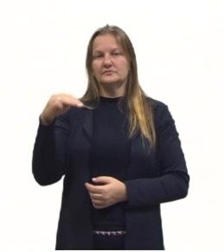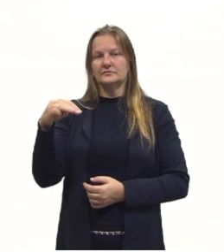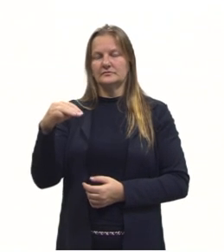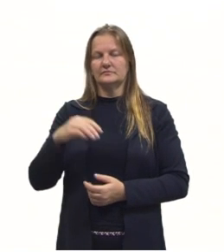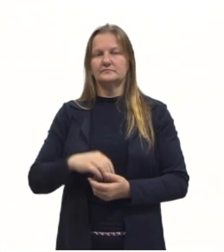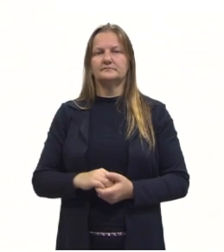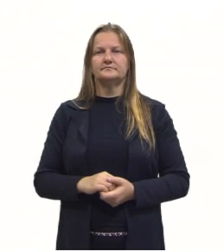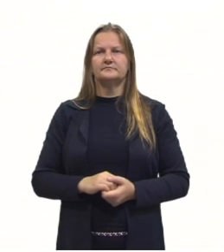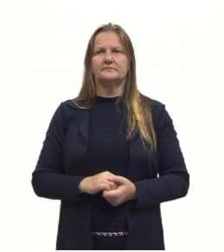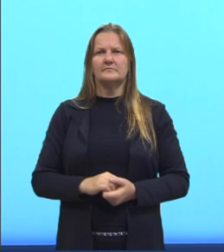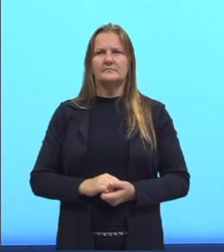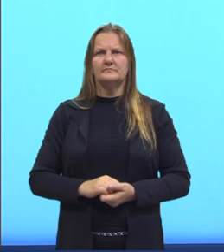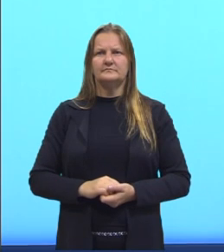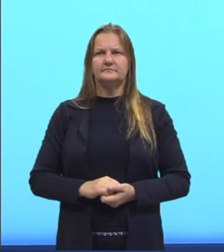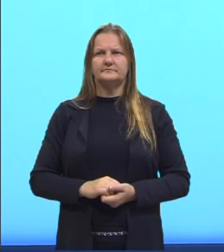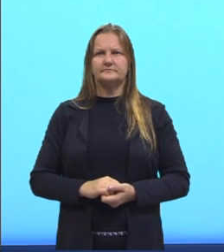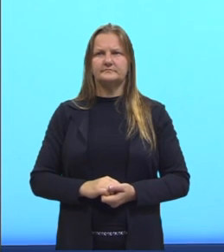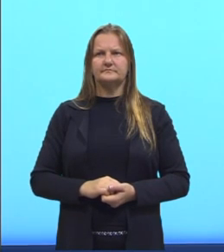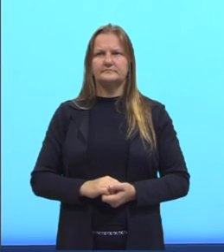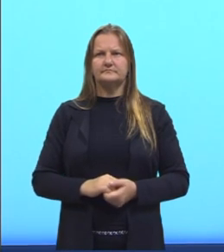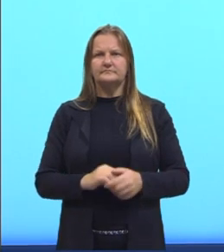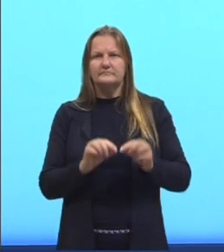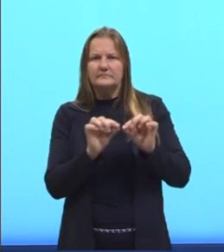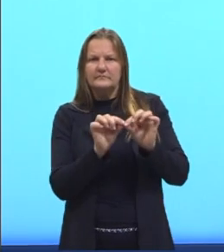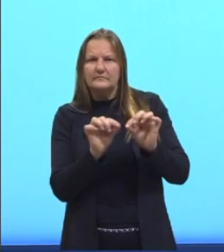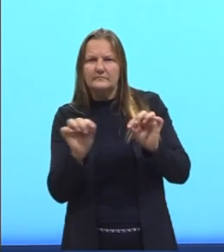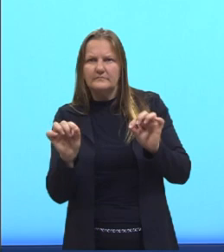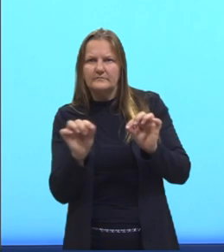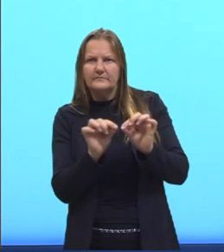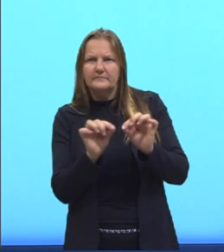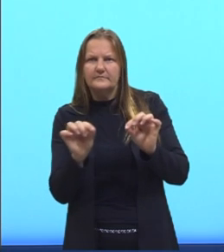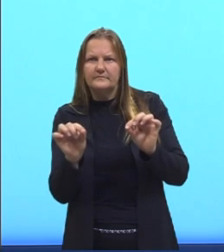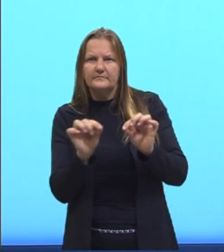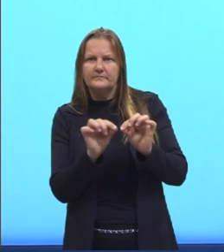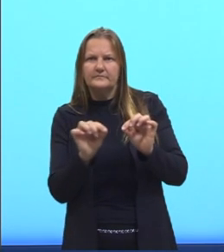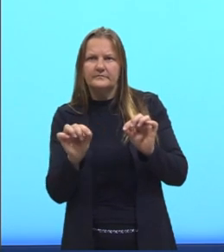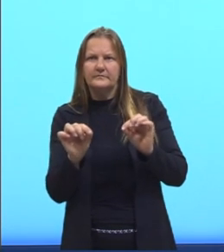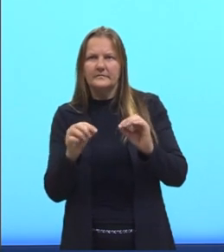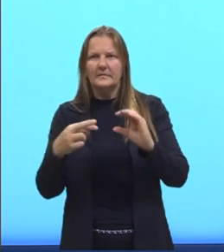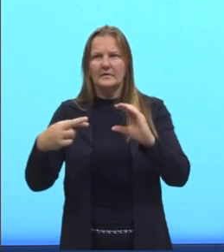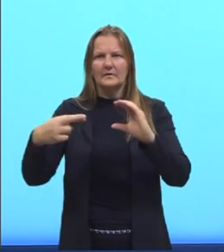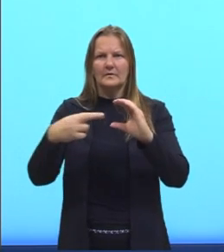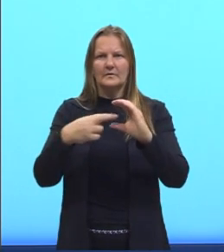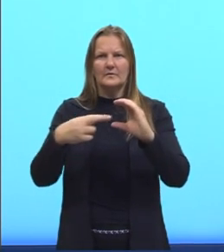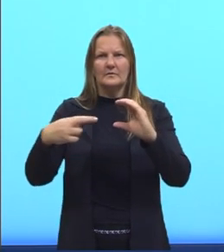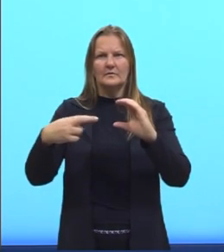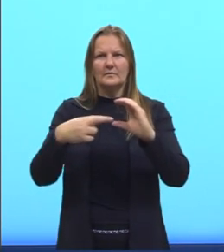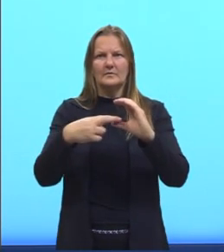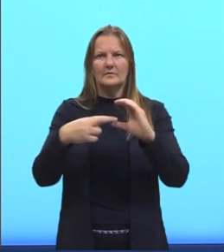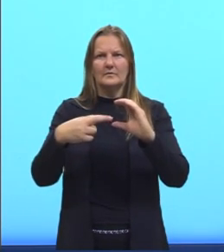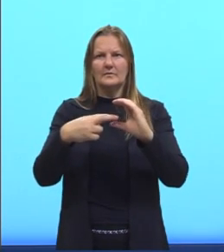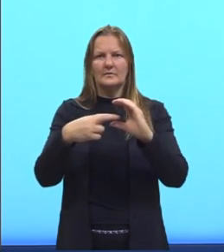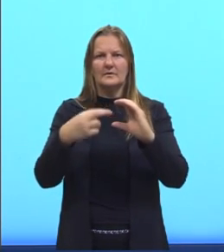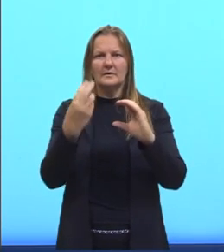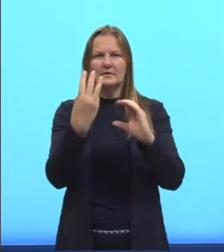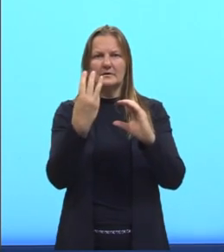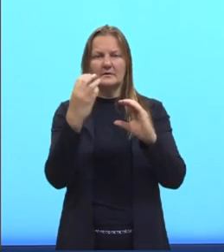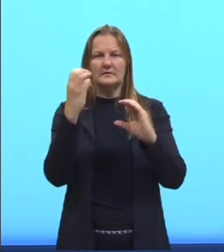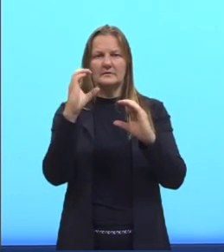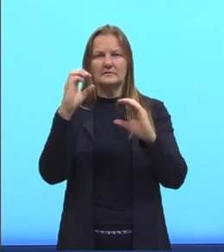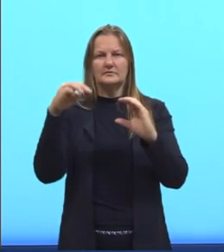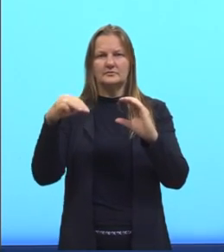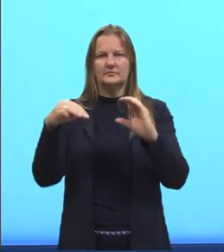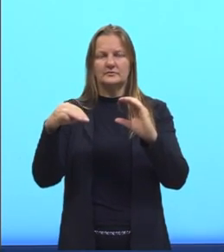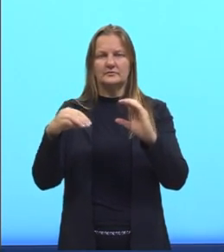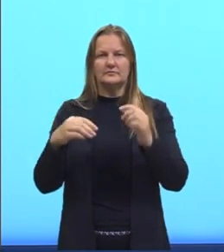Então, seria este Rzinho aqui que nós temos também no nosso triângulo retângulo só que sobre um